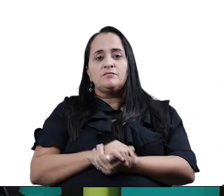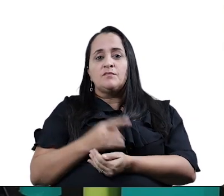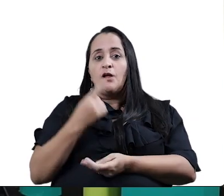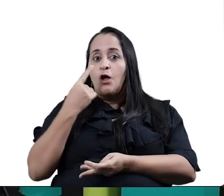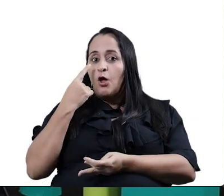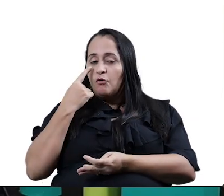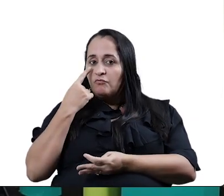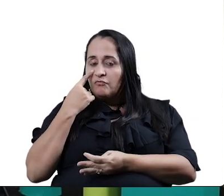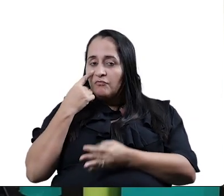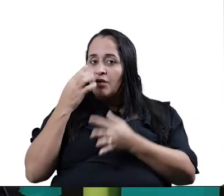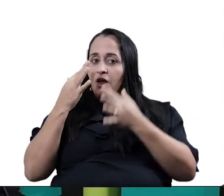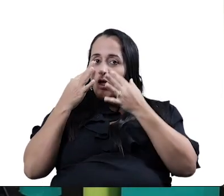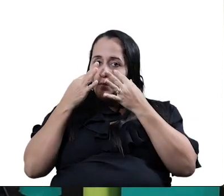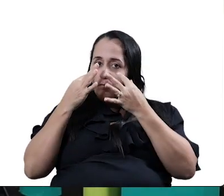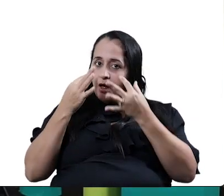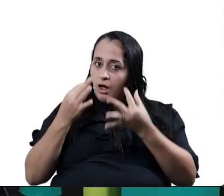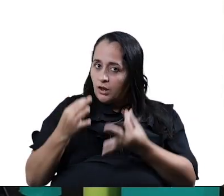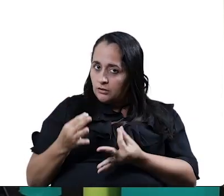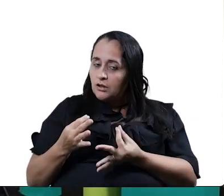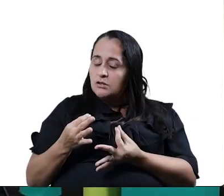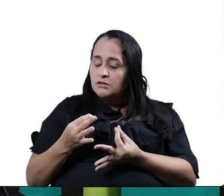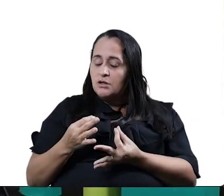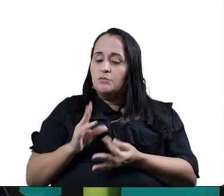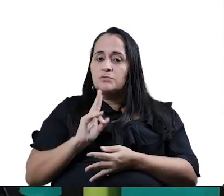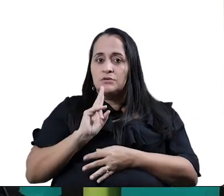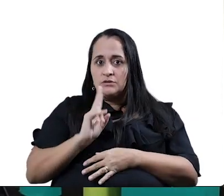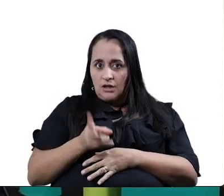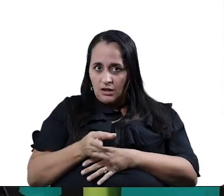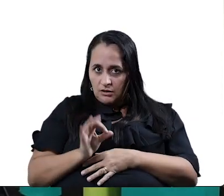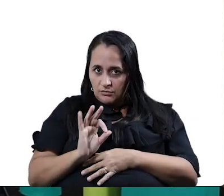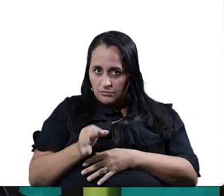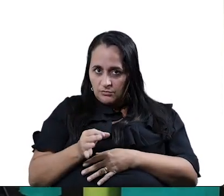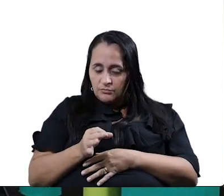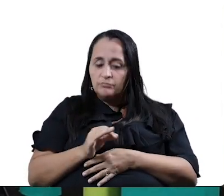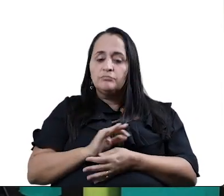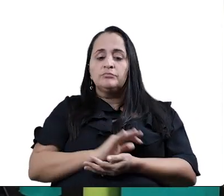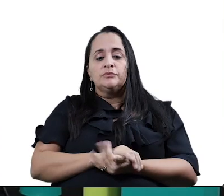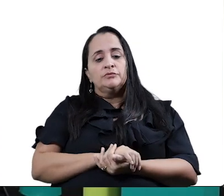atenção nas rimas? Eu vou bater cada vez que rima, certo?